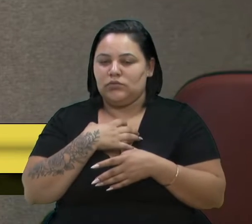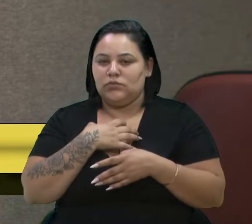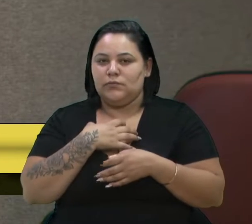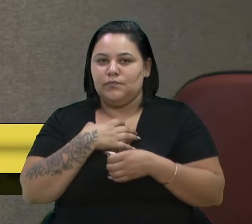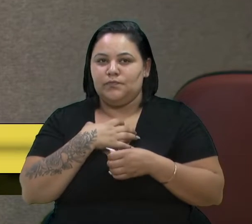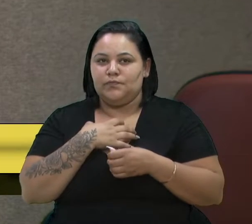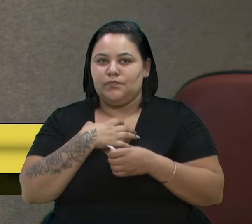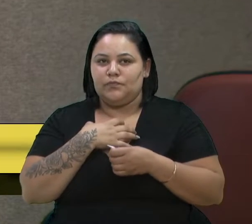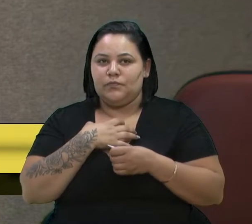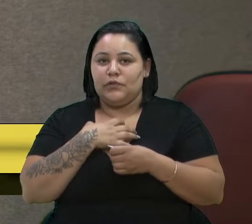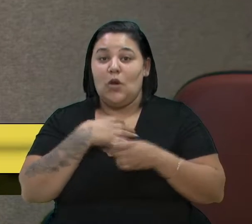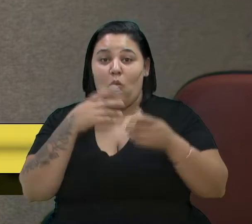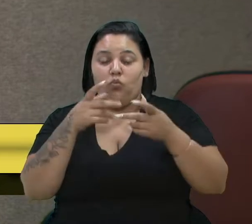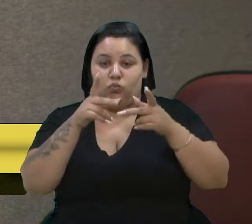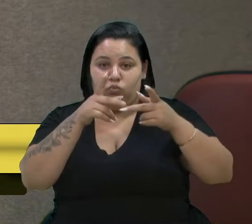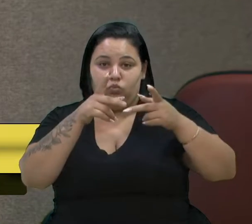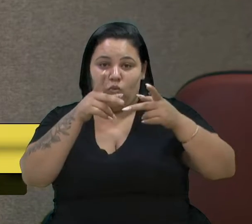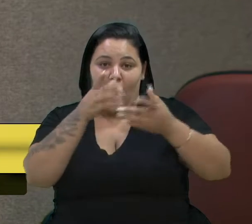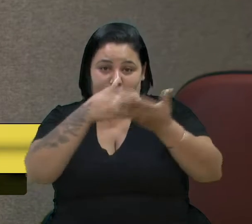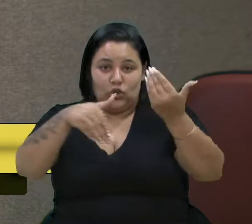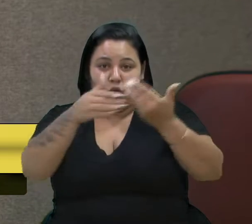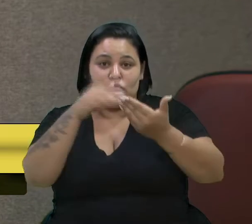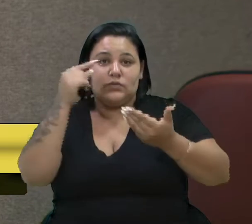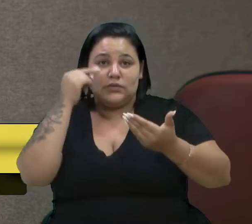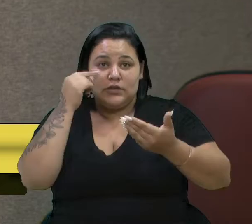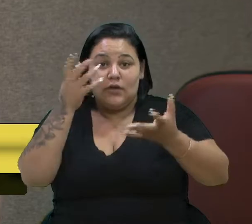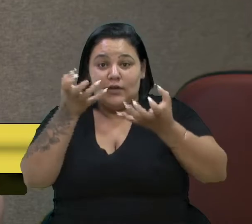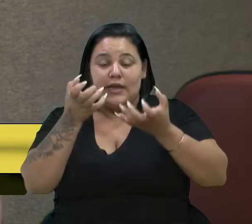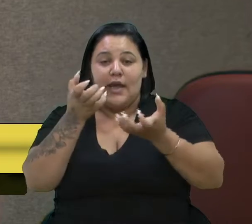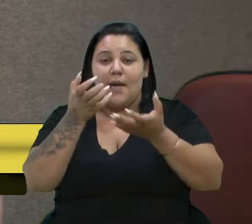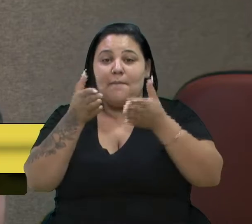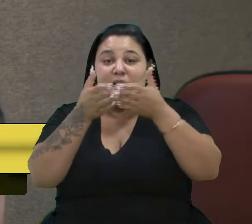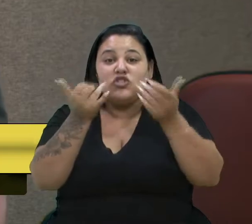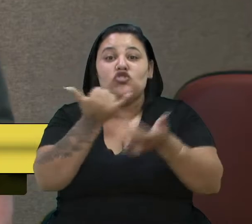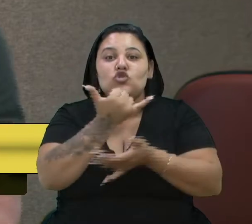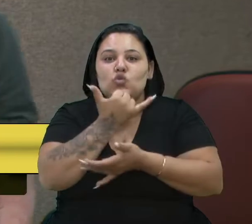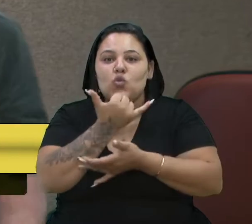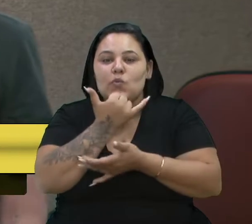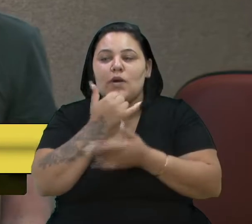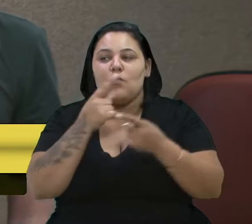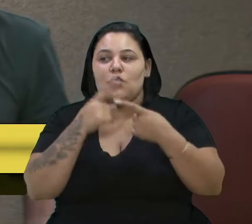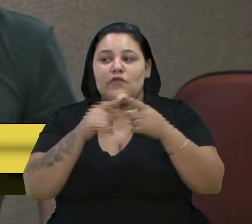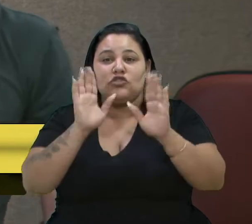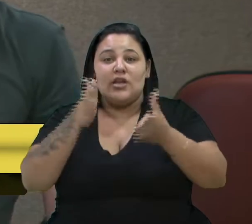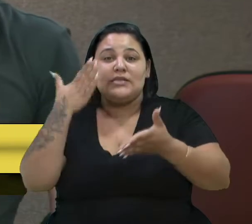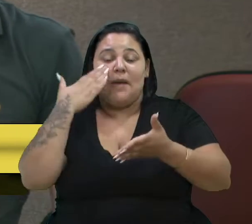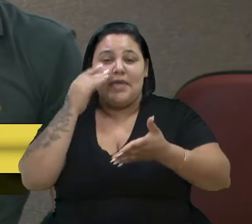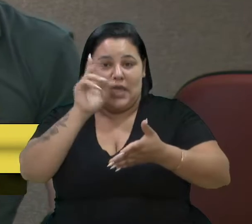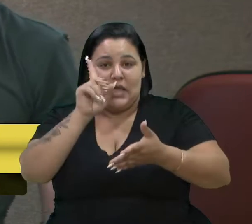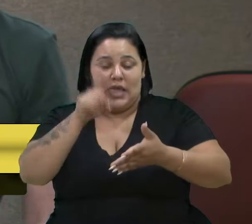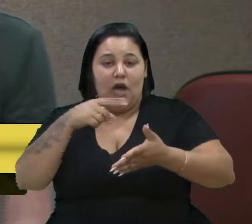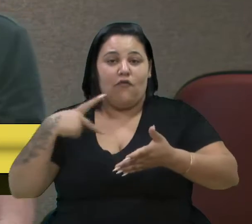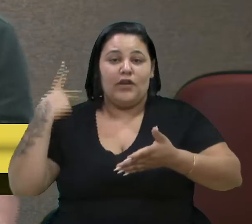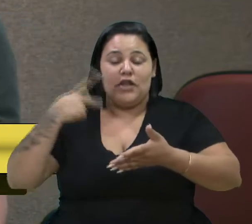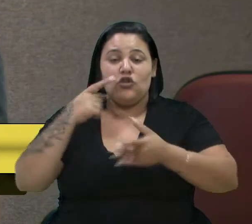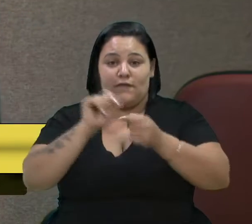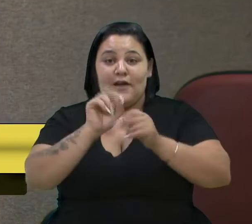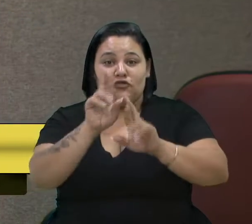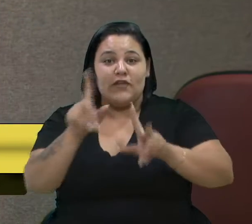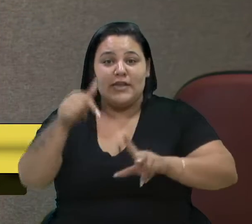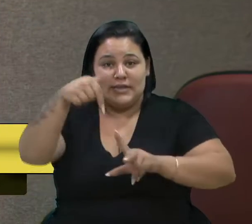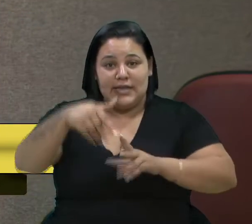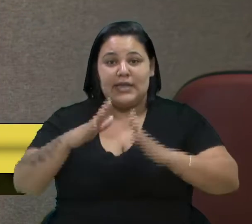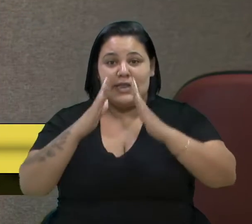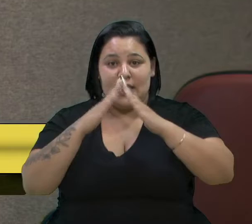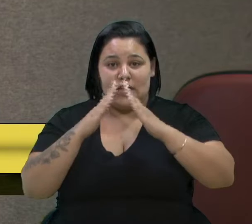de público aqui, gostaria de pedir perdão para o senhor. O senhor sabe que é um vereador que faz toda a diferença nessa casa aqui. Ontem, com a questão